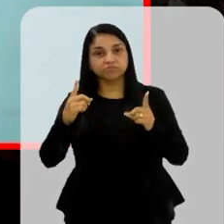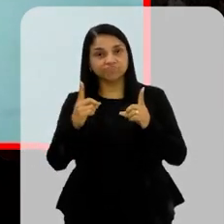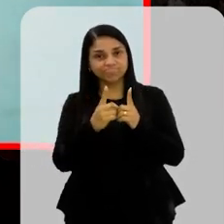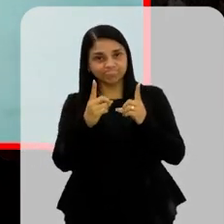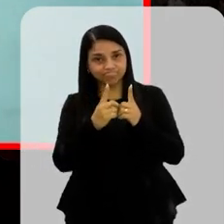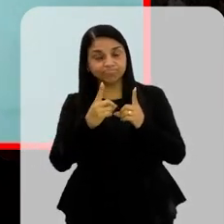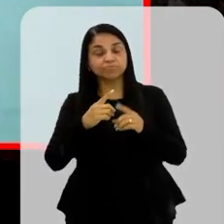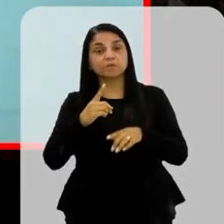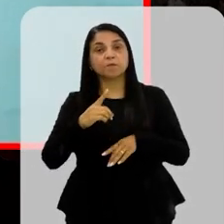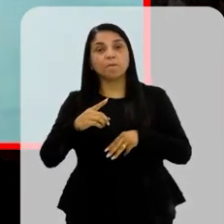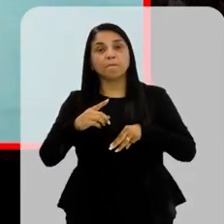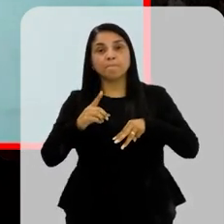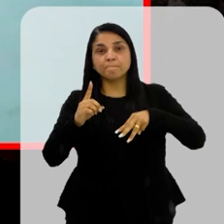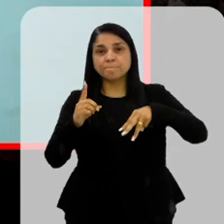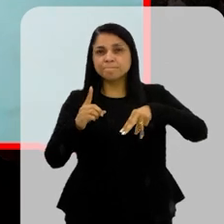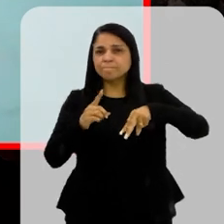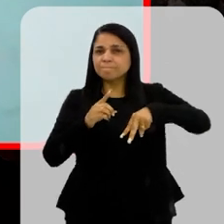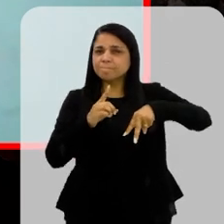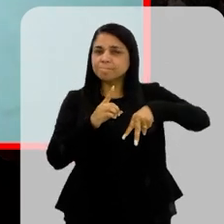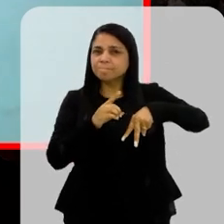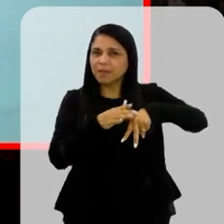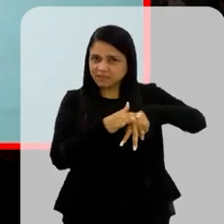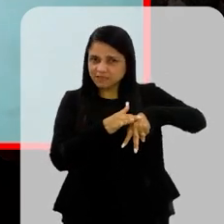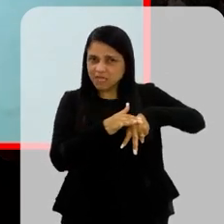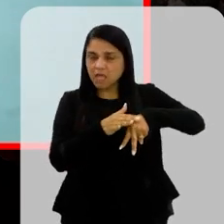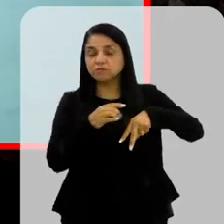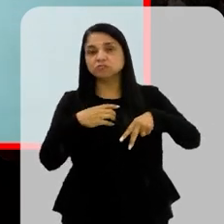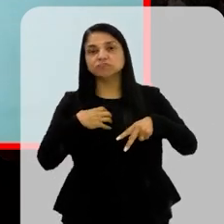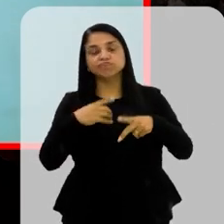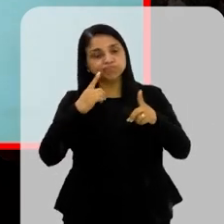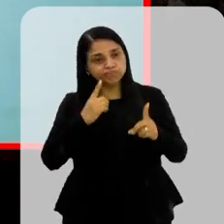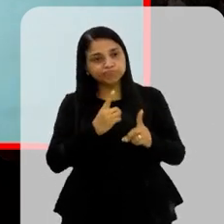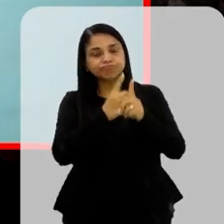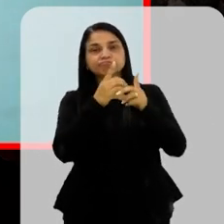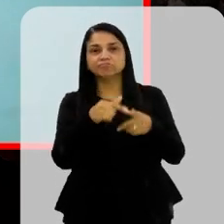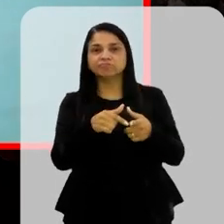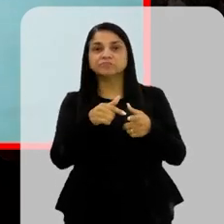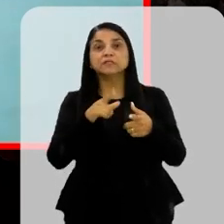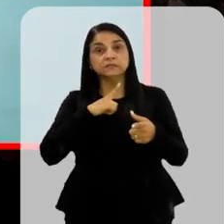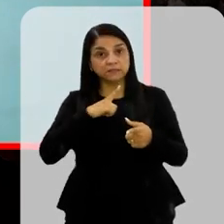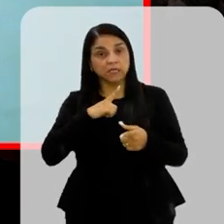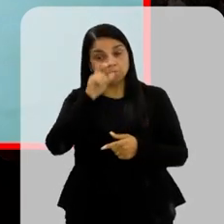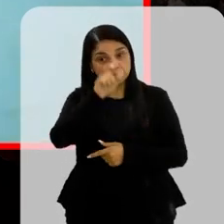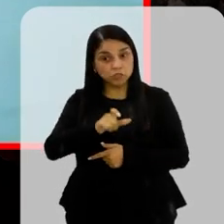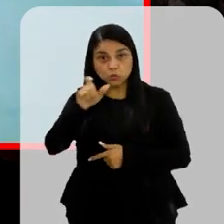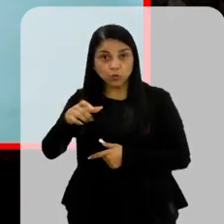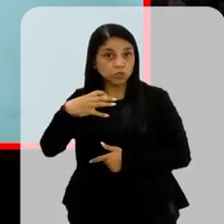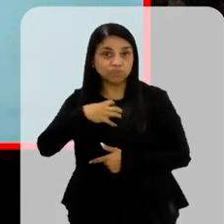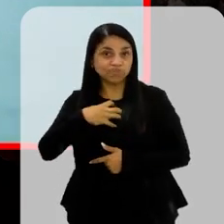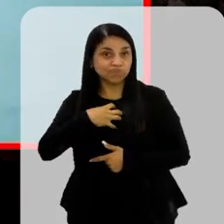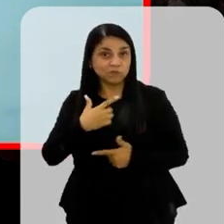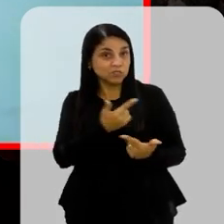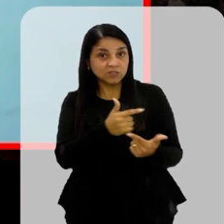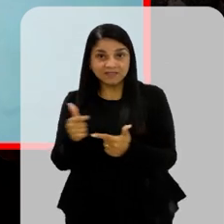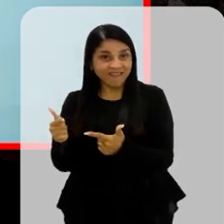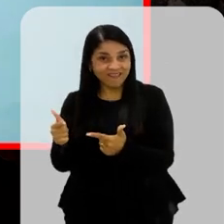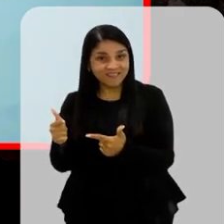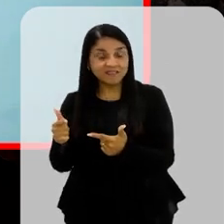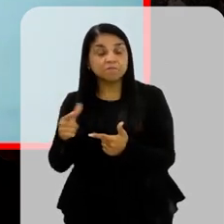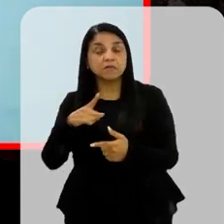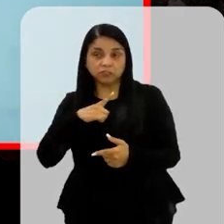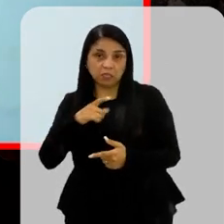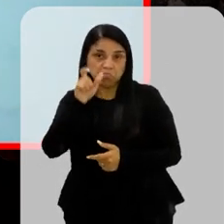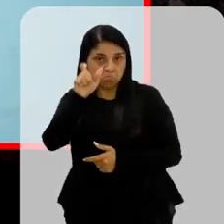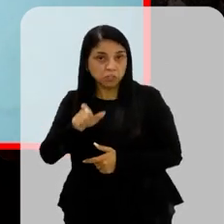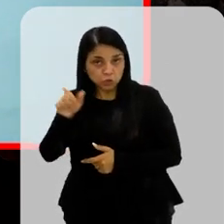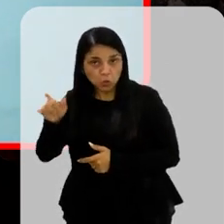usuário Se identifica Porque como eu falei Tem pessoas assintomáticas Então ela não sente Nenhum sintoma Mas já